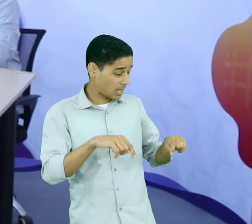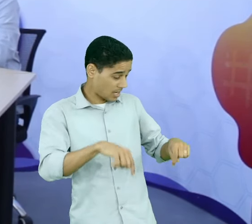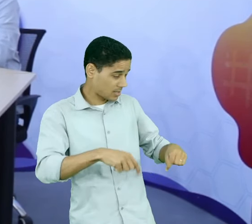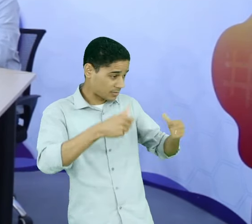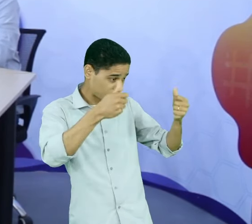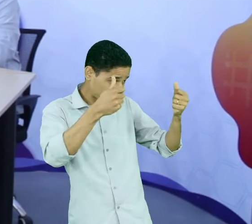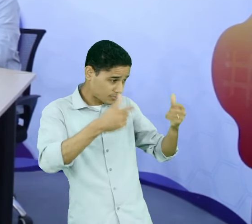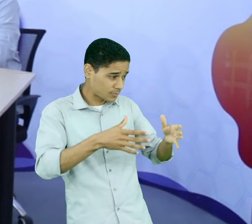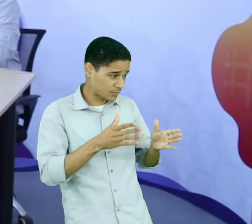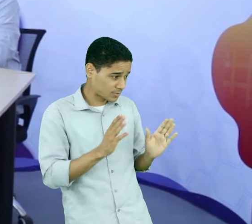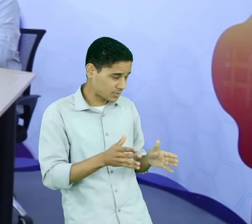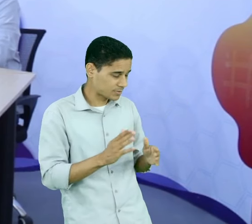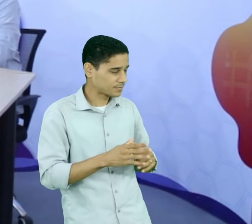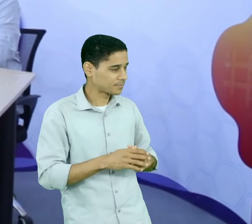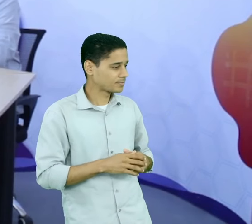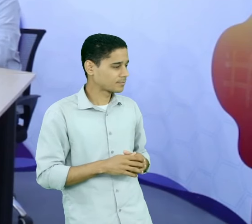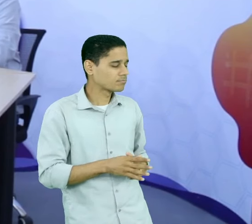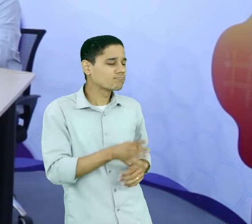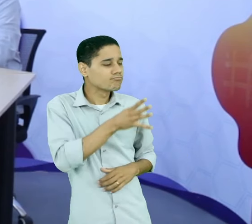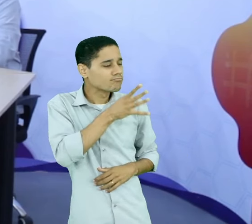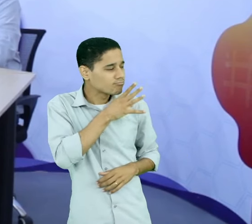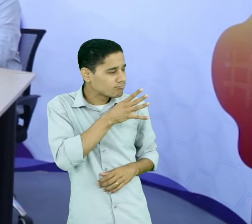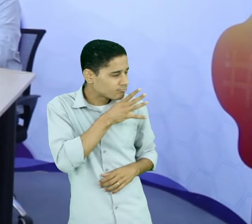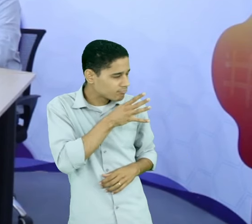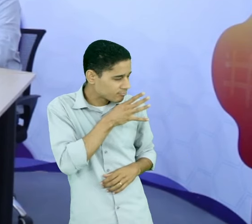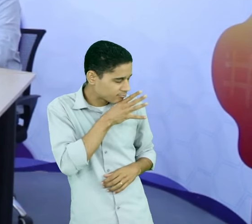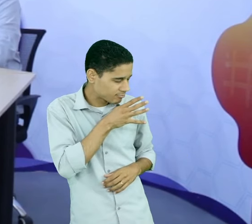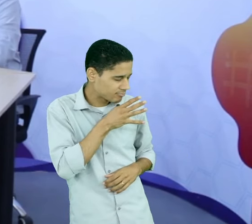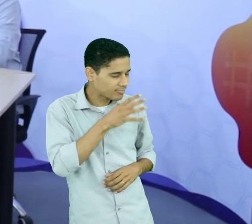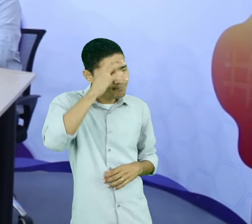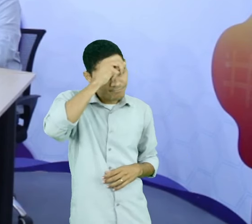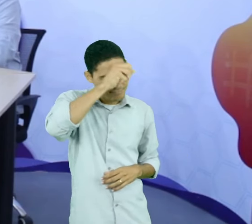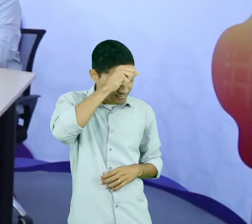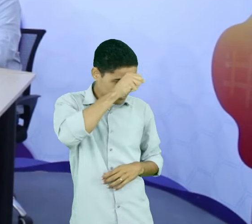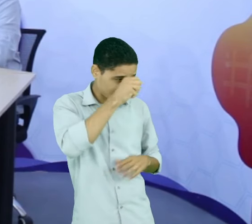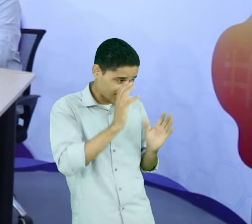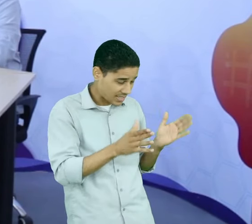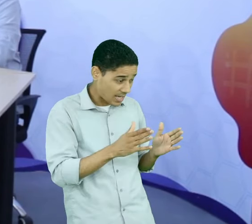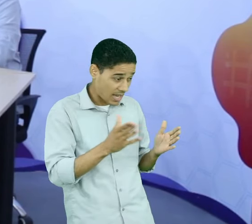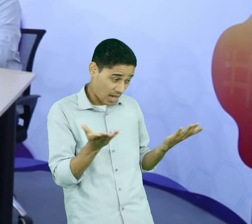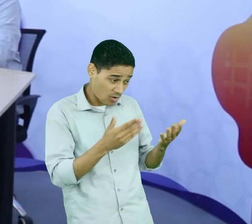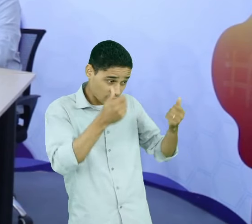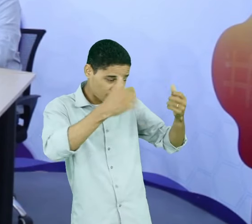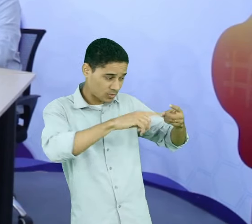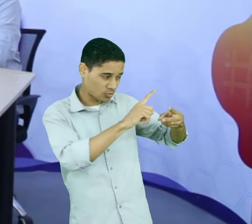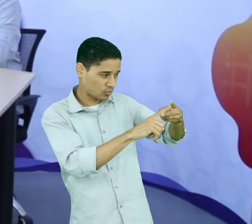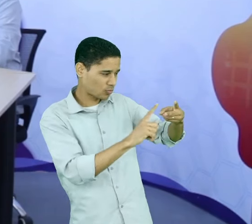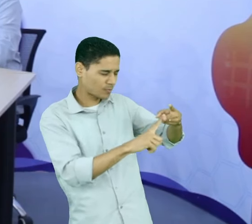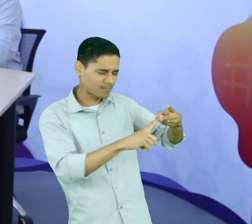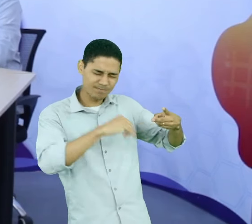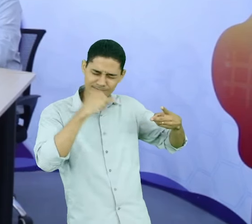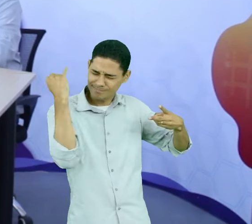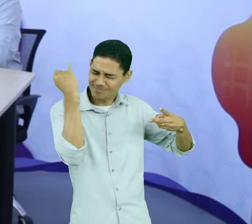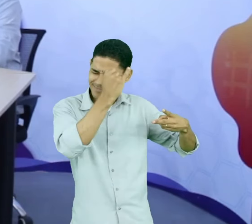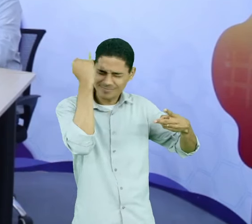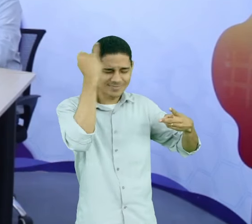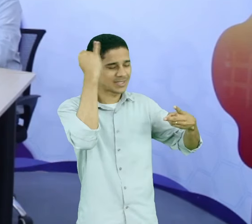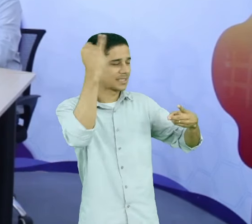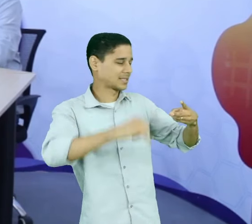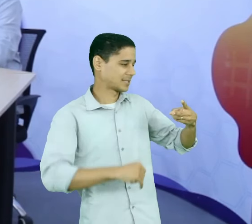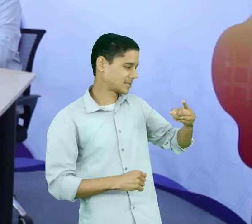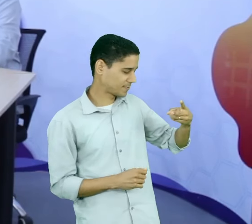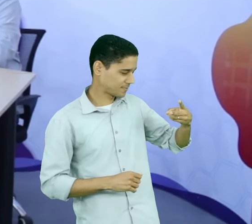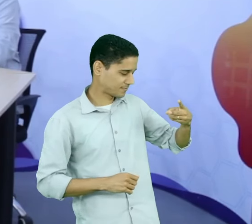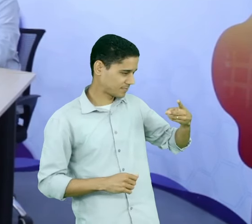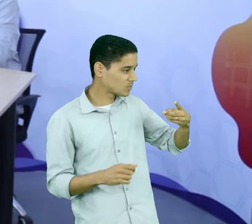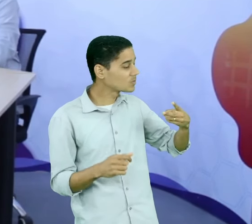conhecimentos, eu queria destacar dois conhecimentos que hoje são fundamentais quando a gente pensa em gestão de RH. Ótimo, professor.